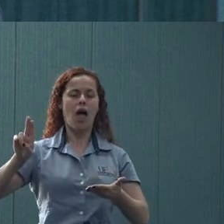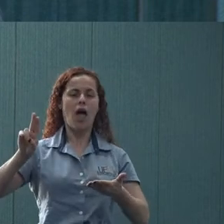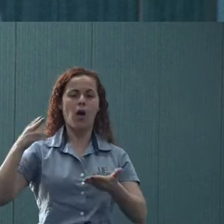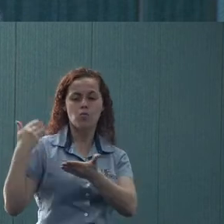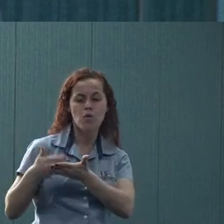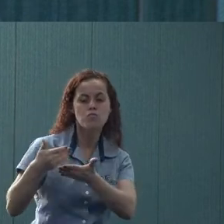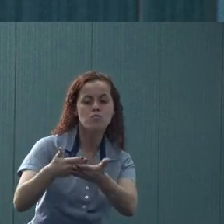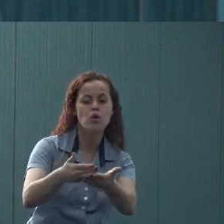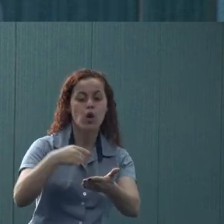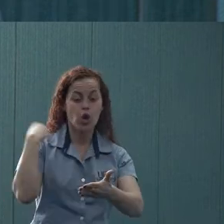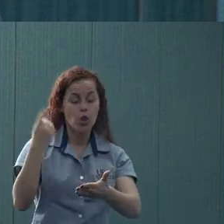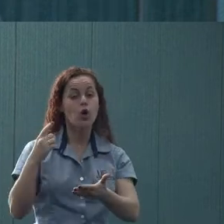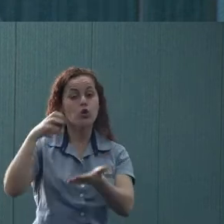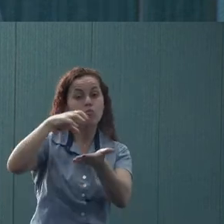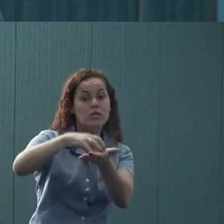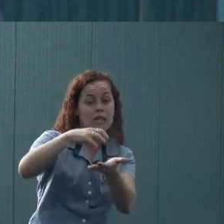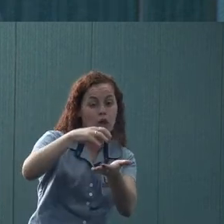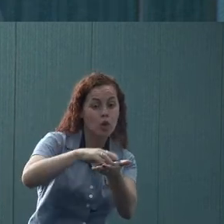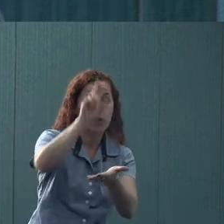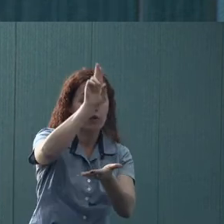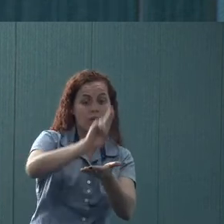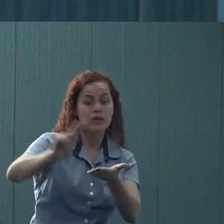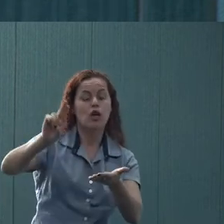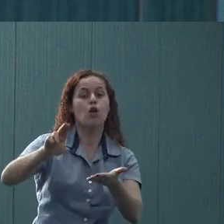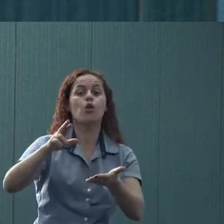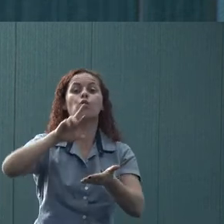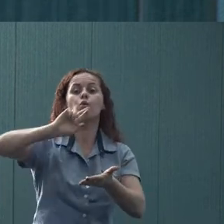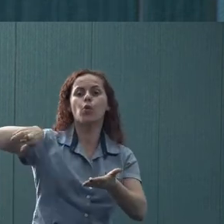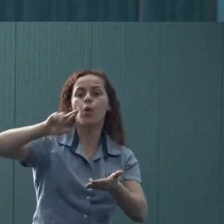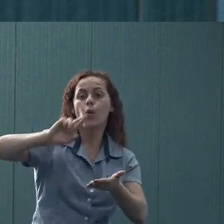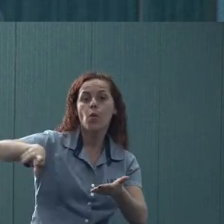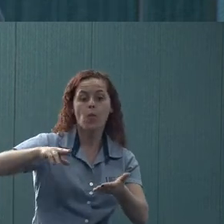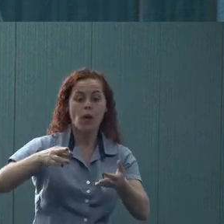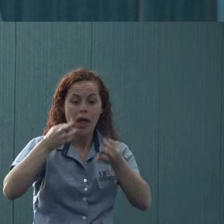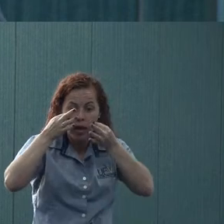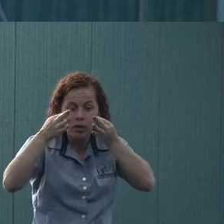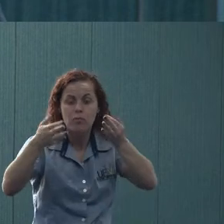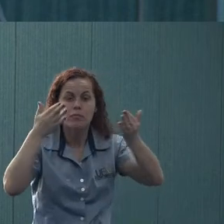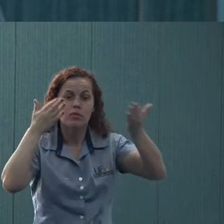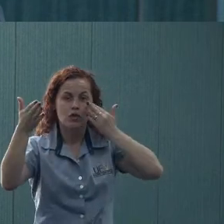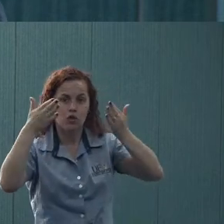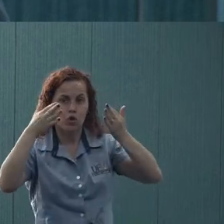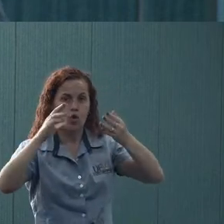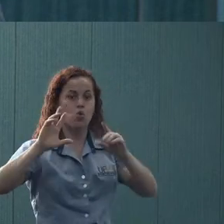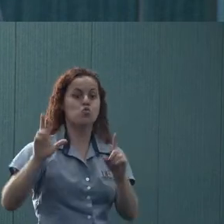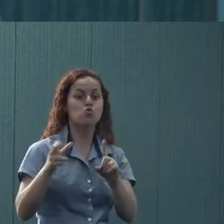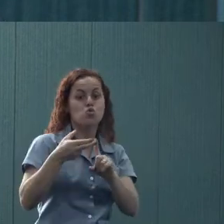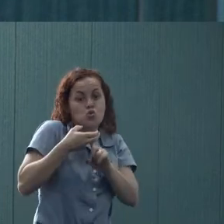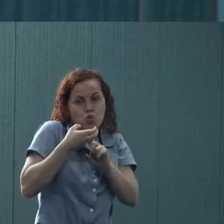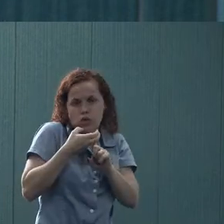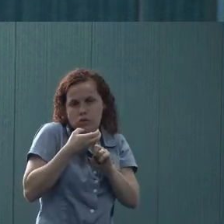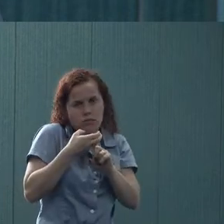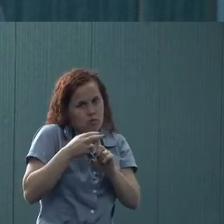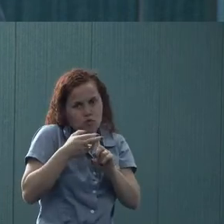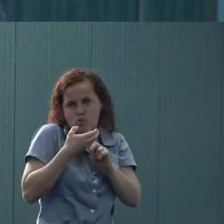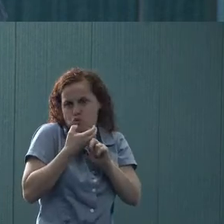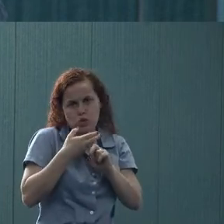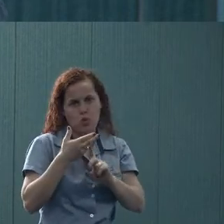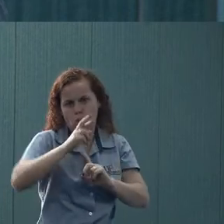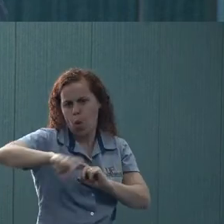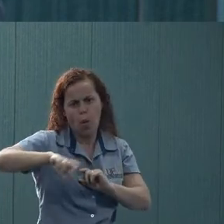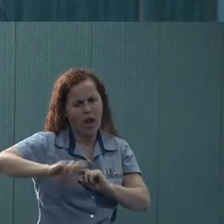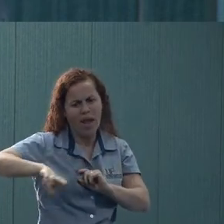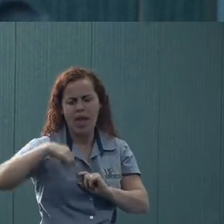nós somos um setor universitário. Nós não compomos a rede de atenção psicossocial do SUS. Nós somos um